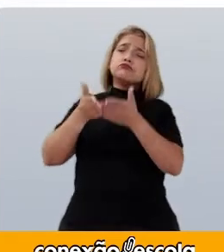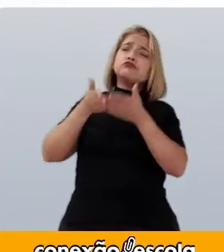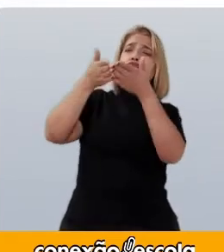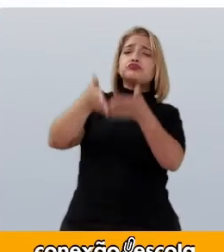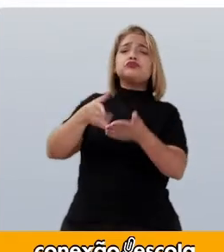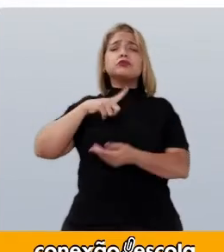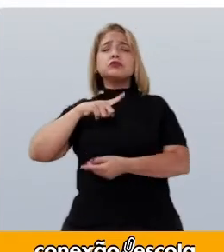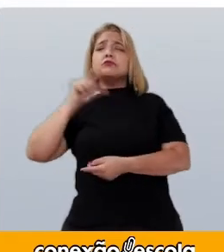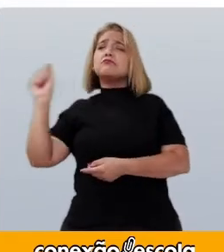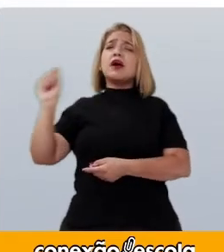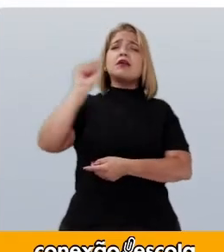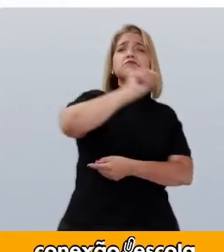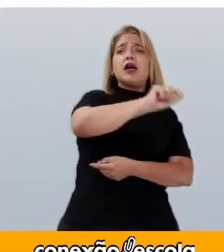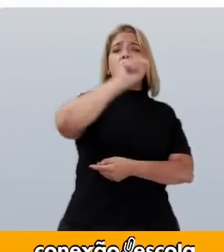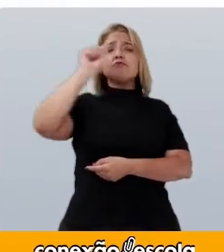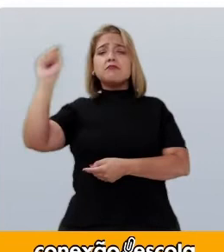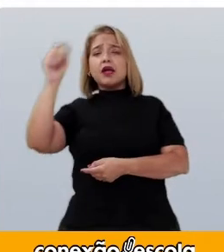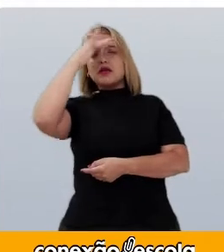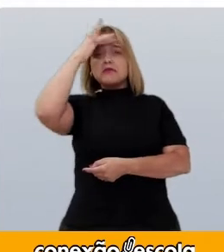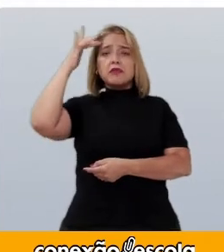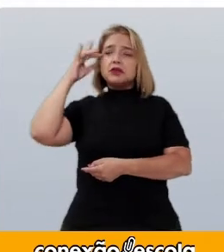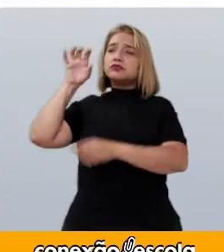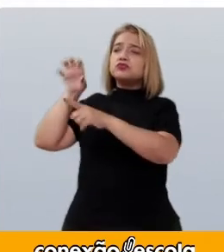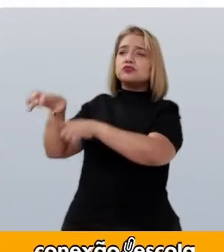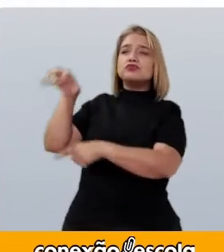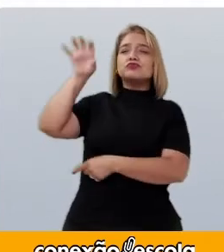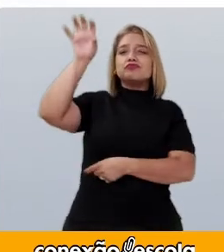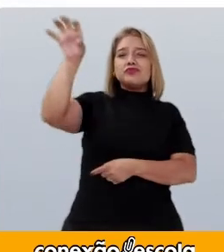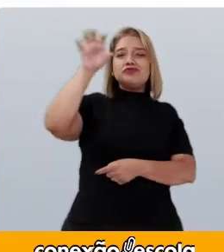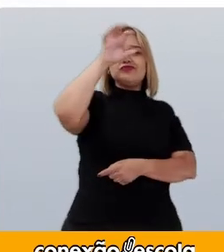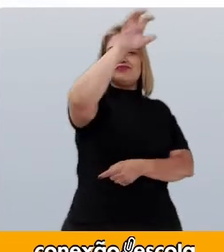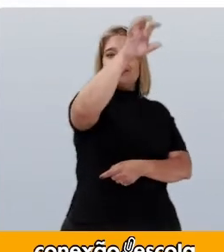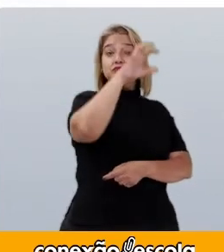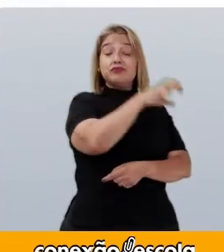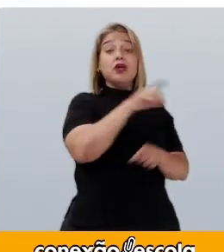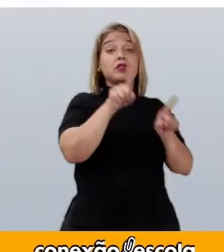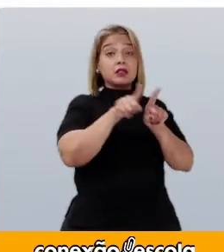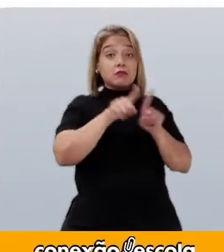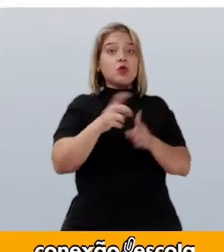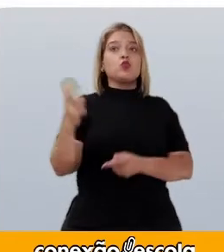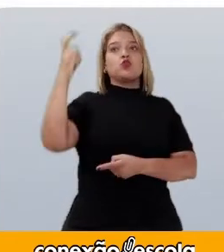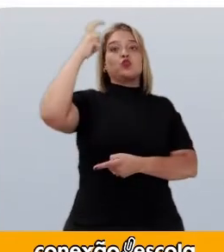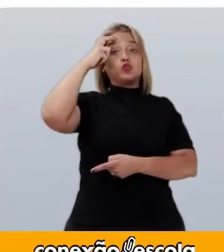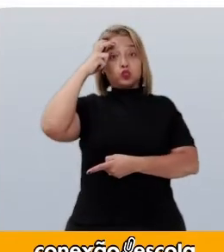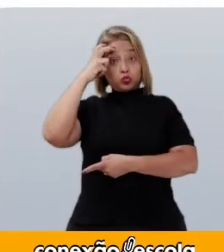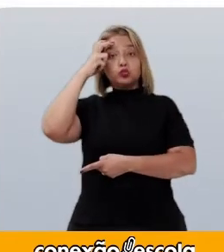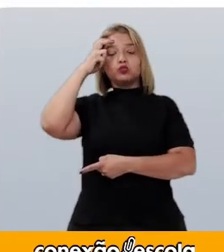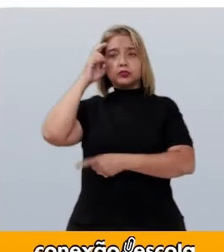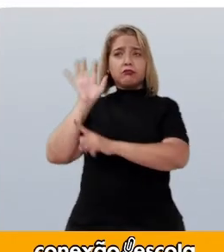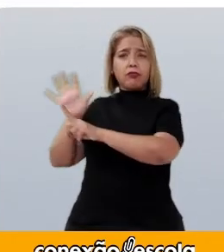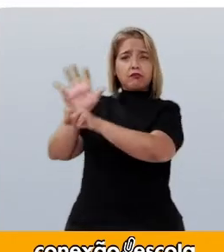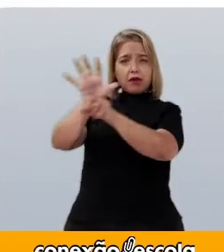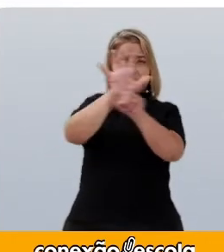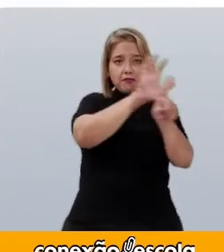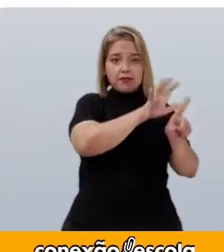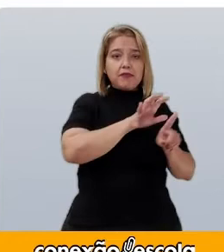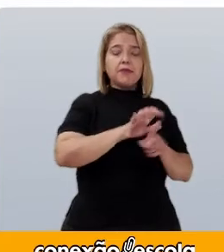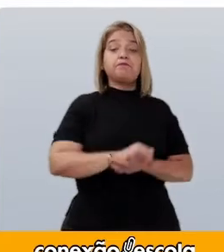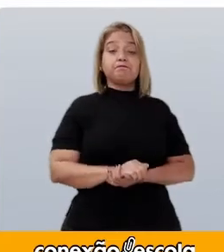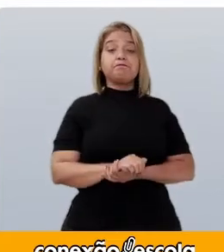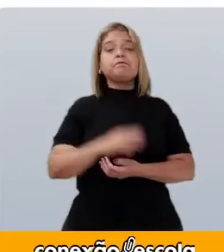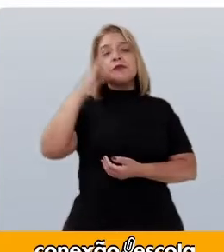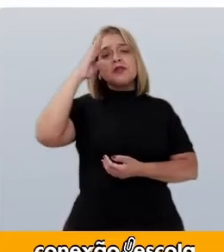povoações E deixaram também A sua cultura Presente Até os dias de hoje Os principais Portos negreiros Da